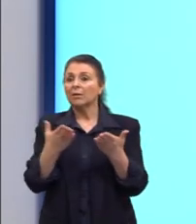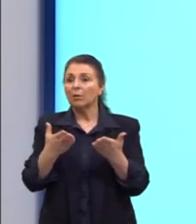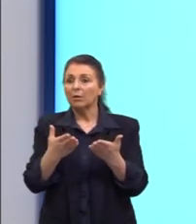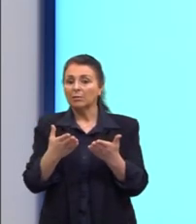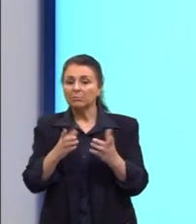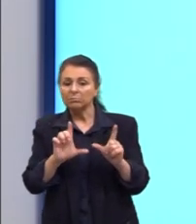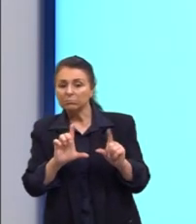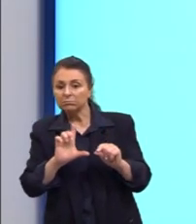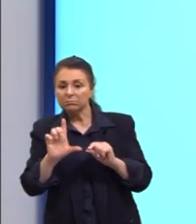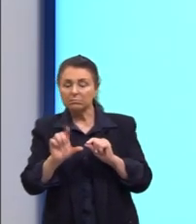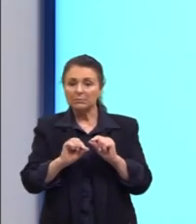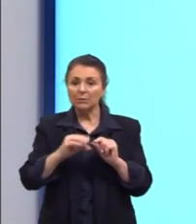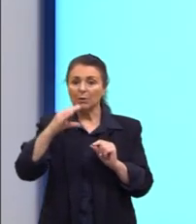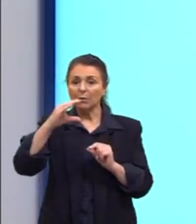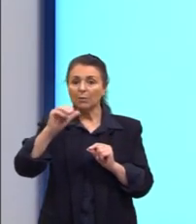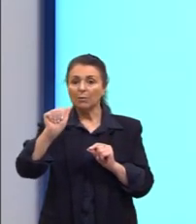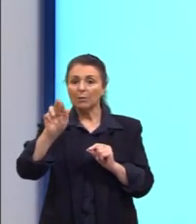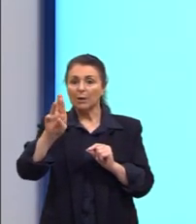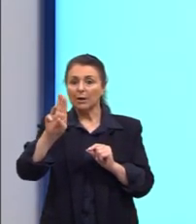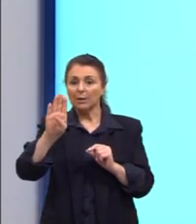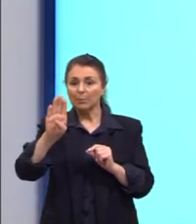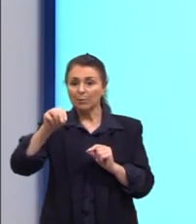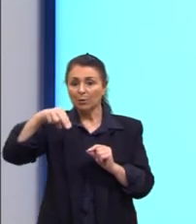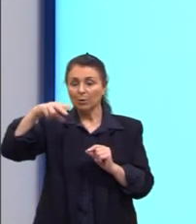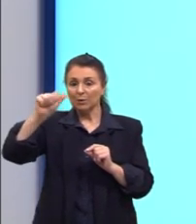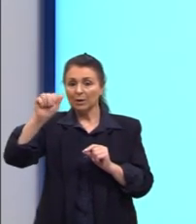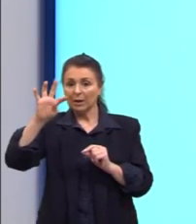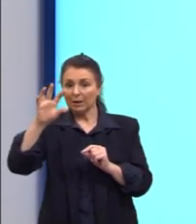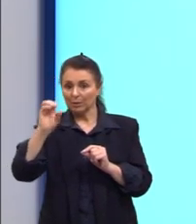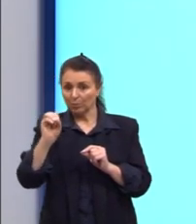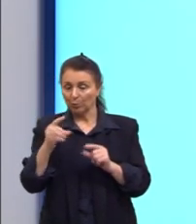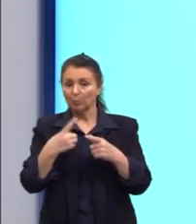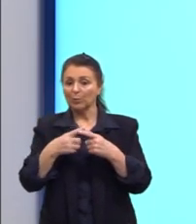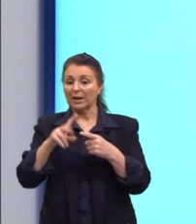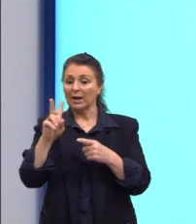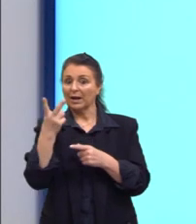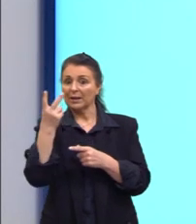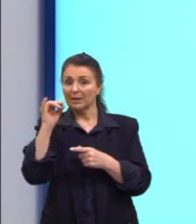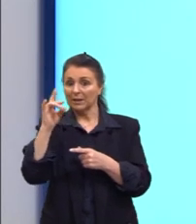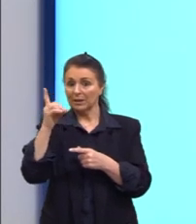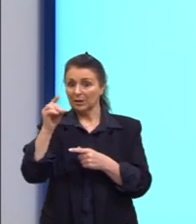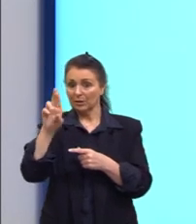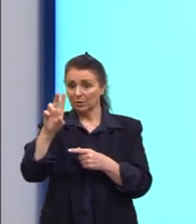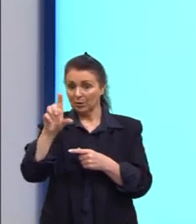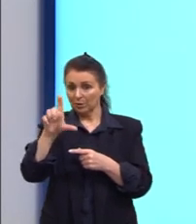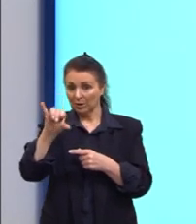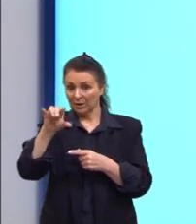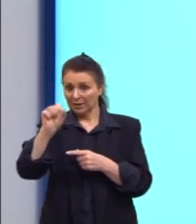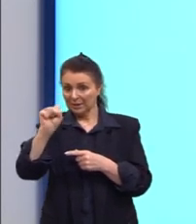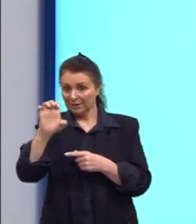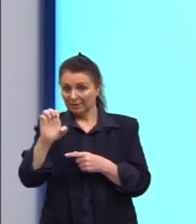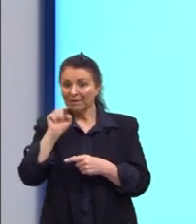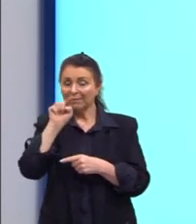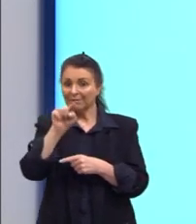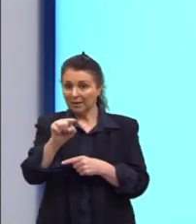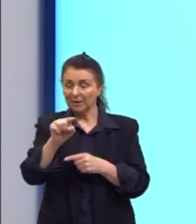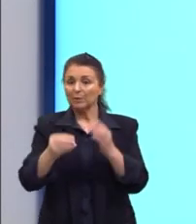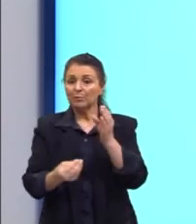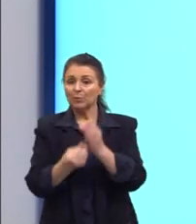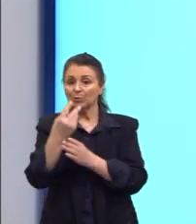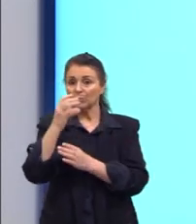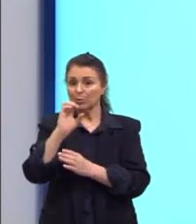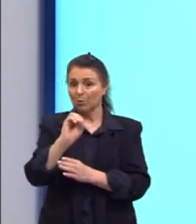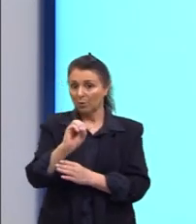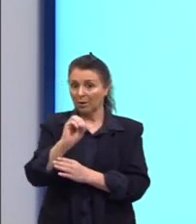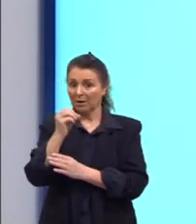o carbonato, porque na sua hidrólise, e aí sim, a resposta está através da hidrólise, produz o OH, que a gente